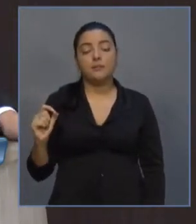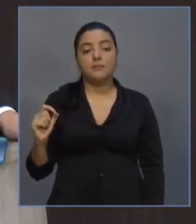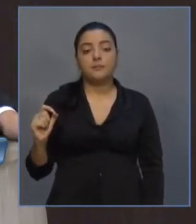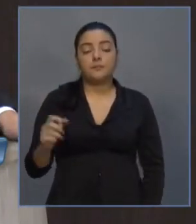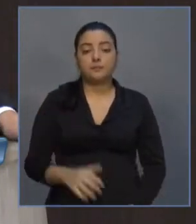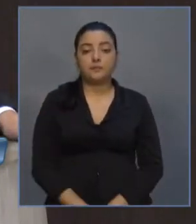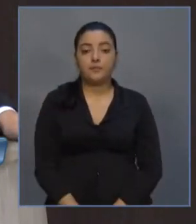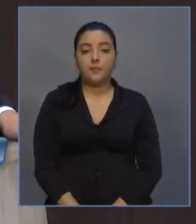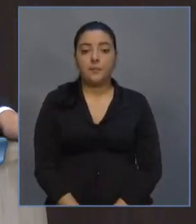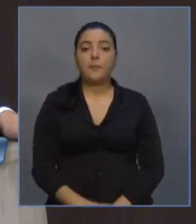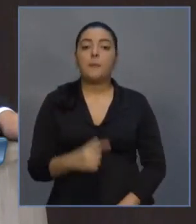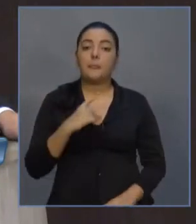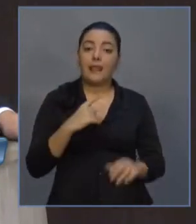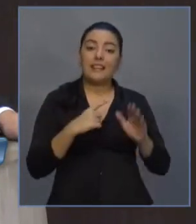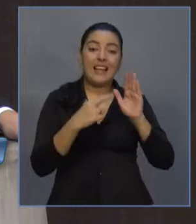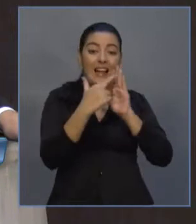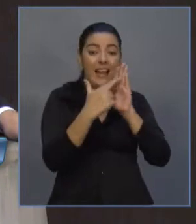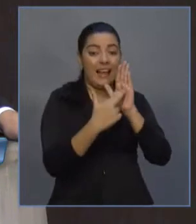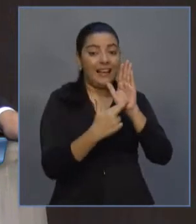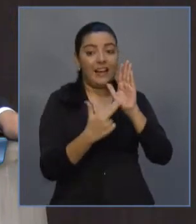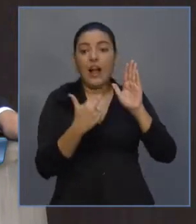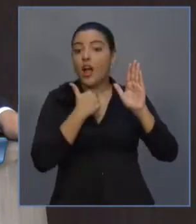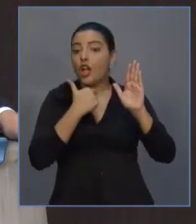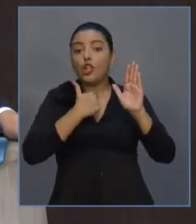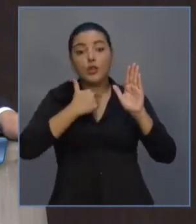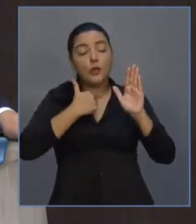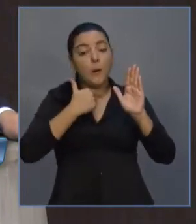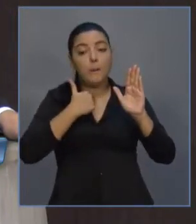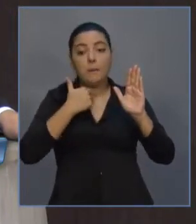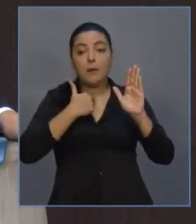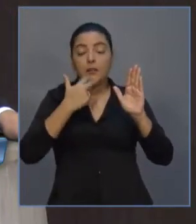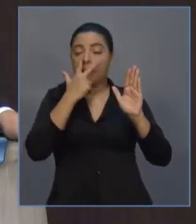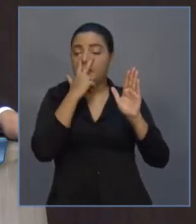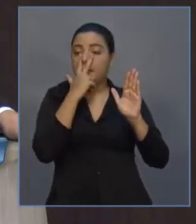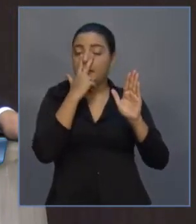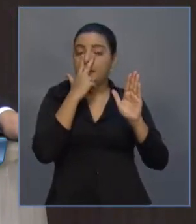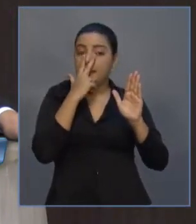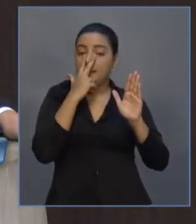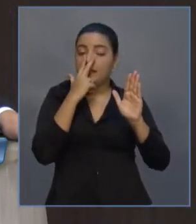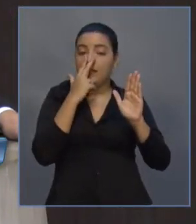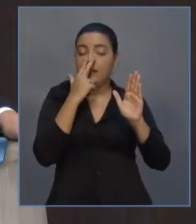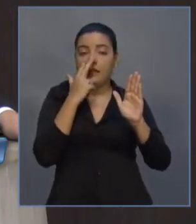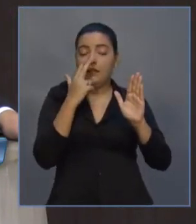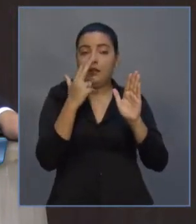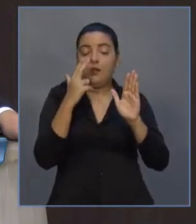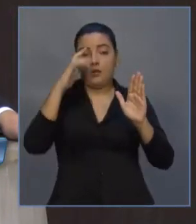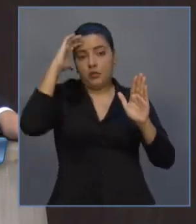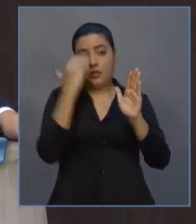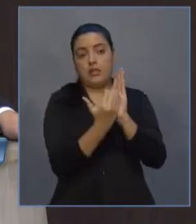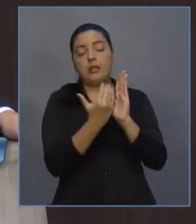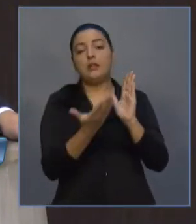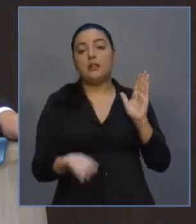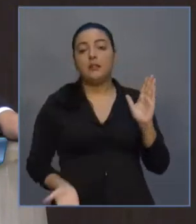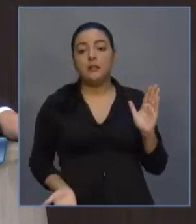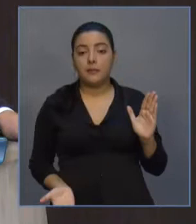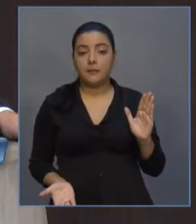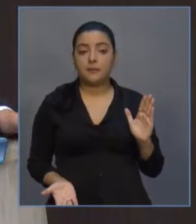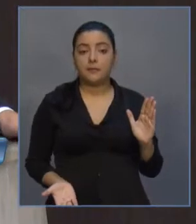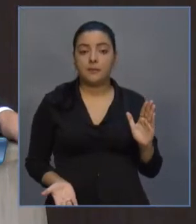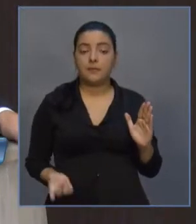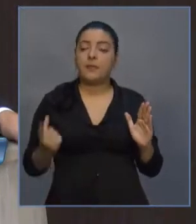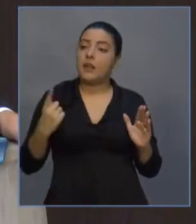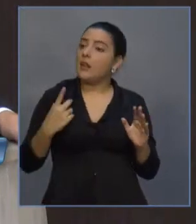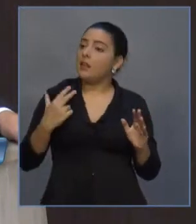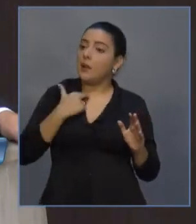de condutas vedadas ao gestor público, ao agente público. Dentre estas, a concessão de